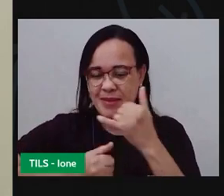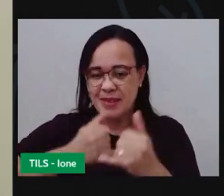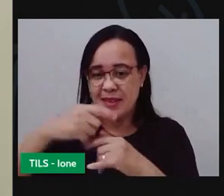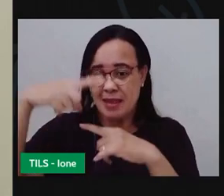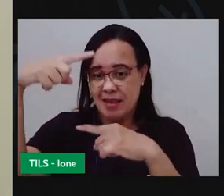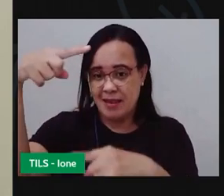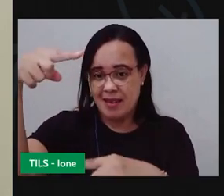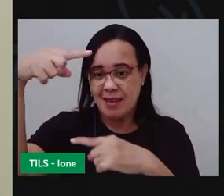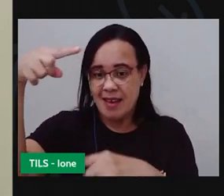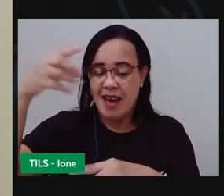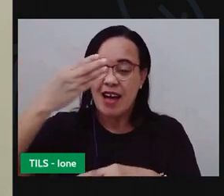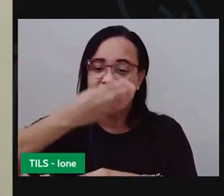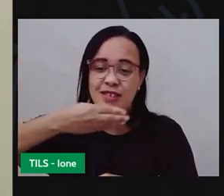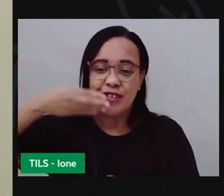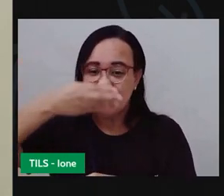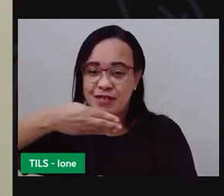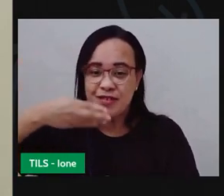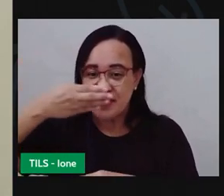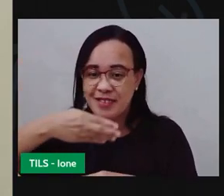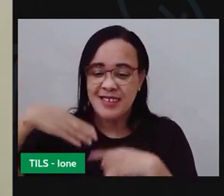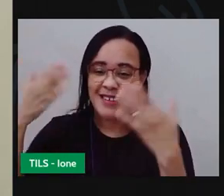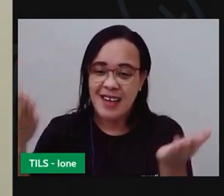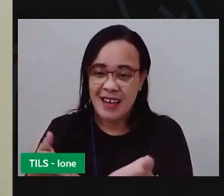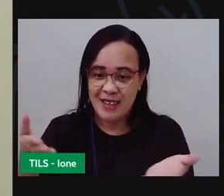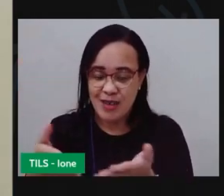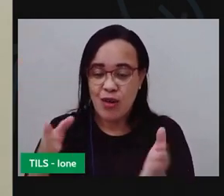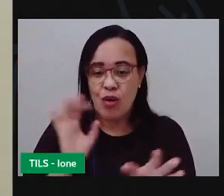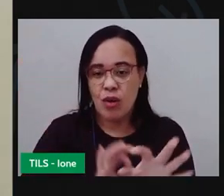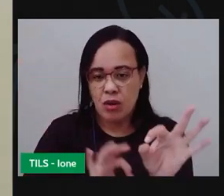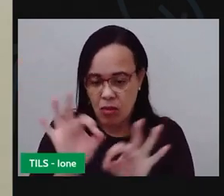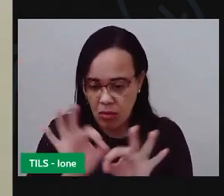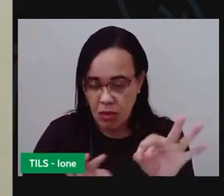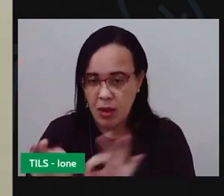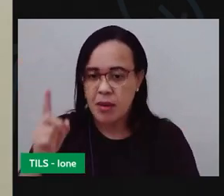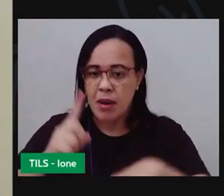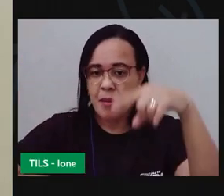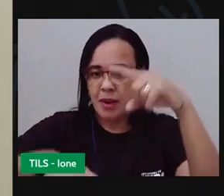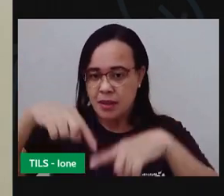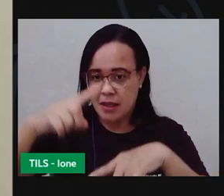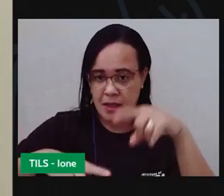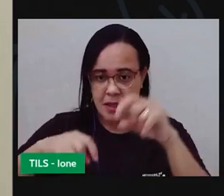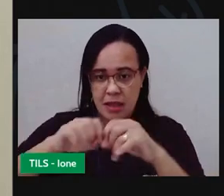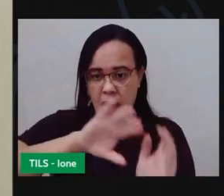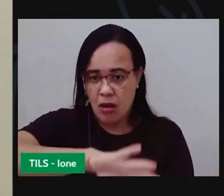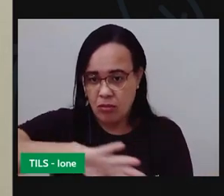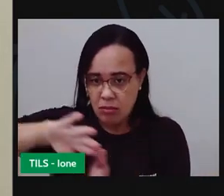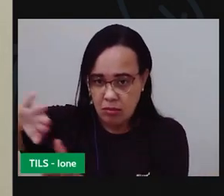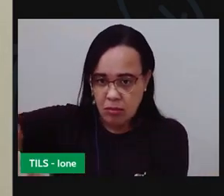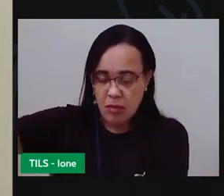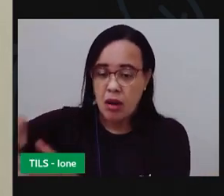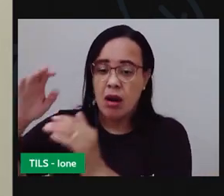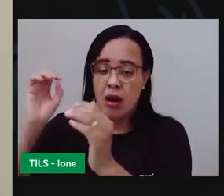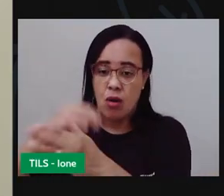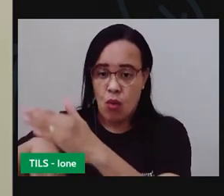Deixa eu separar aqui esses materiais que a gente já não vai mais utilizar, tá?